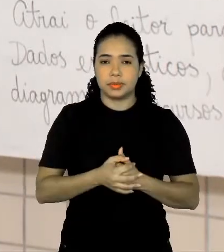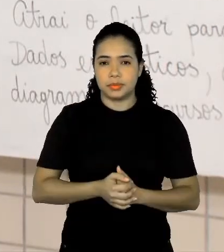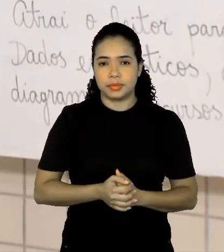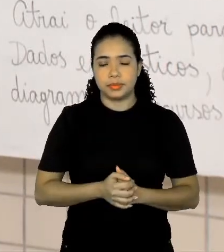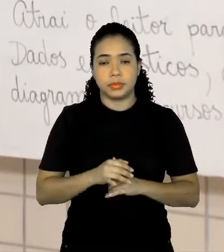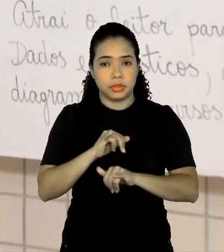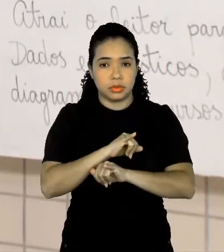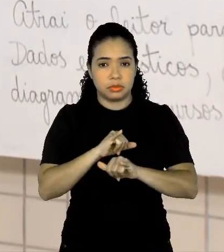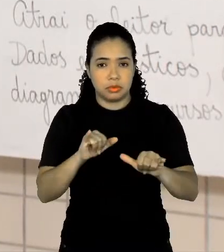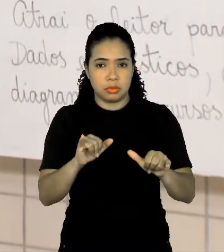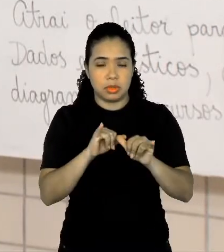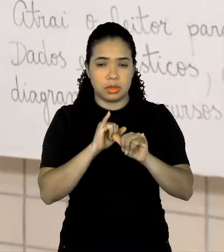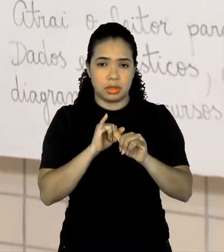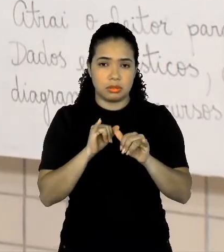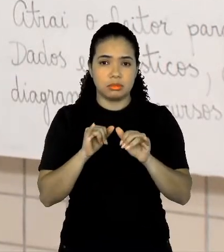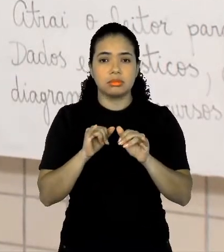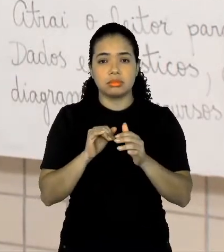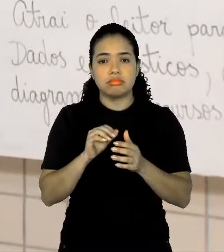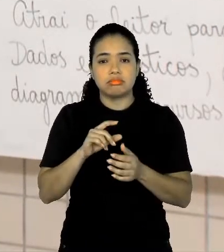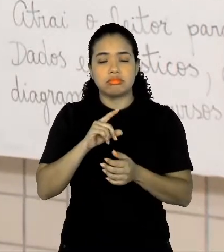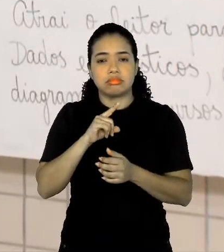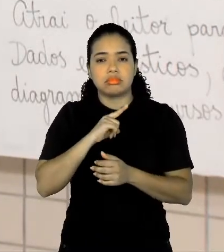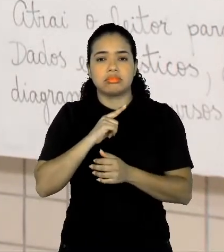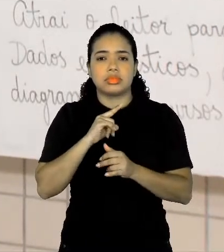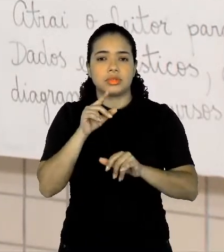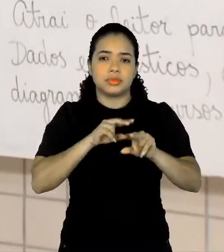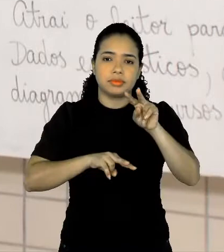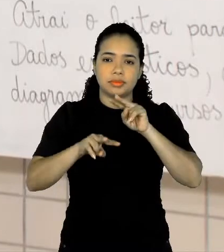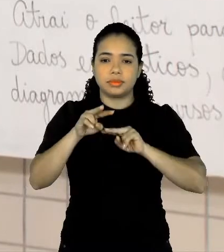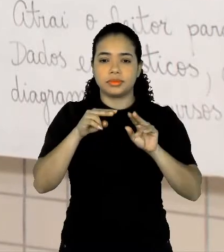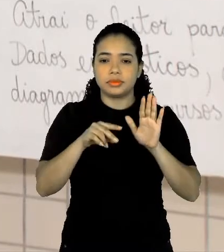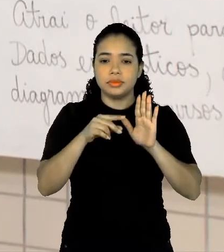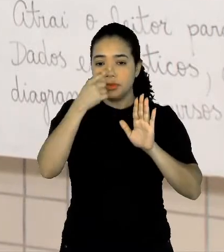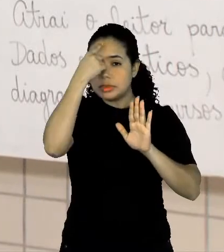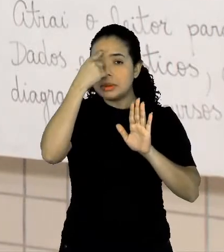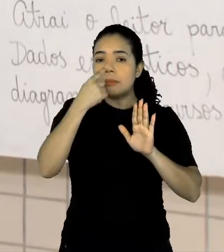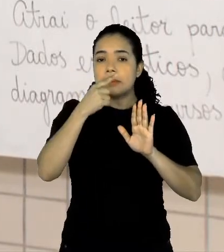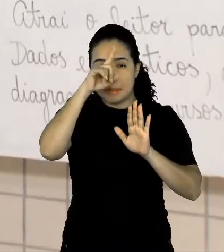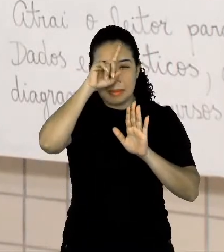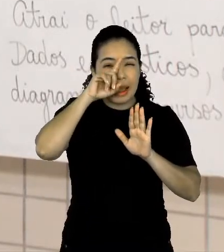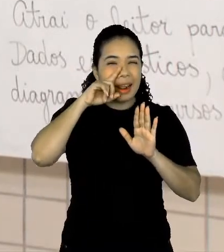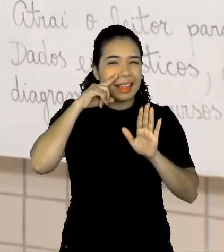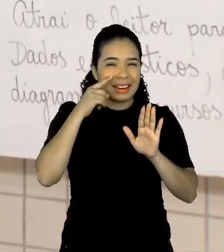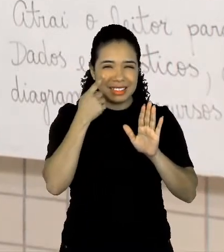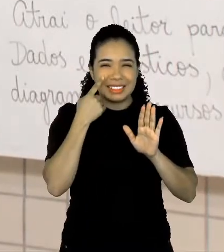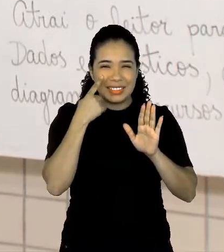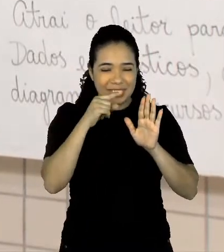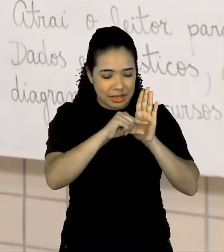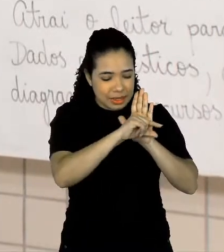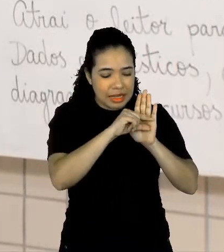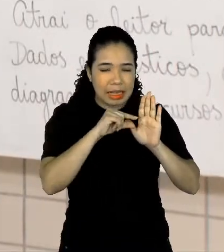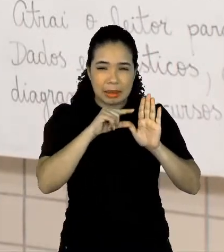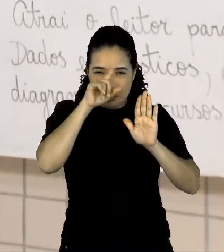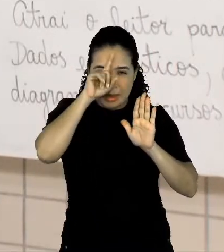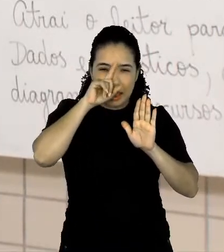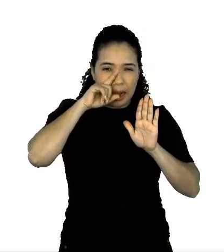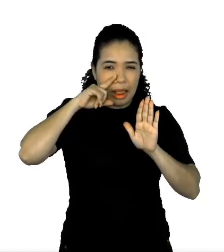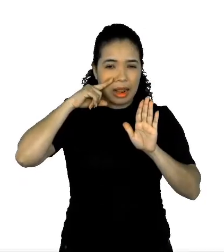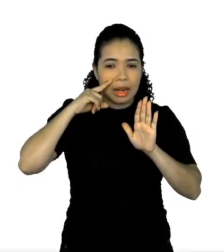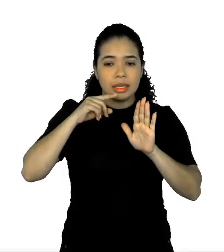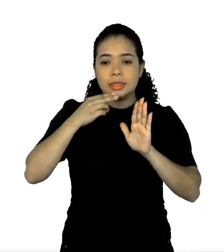informações, né, dessas doenças, certo? Aqui em amarelo, ele dá uma mensagem final, né, que fala assim,